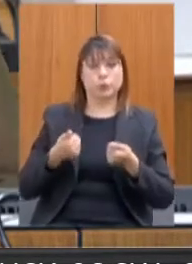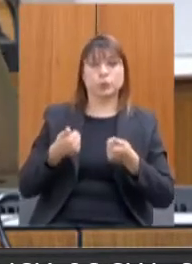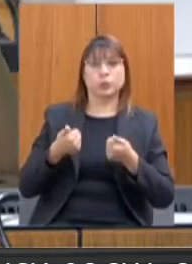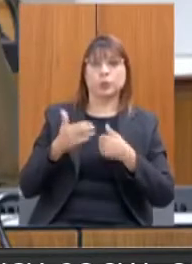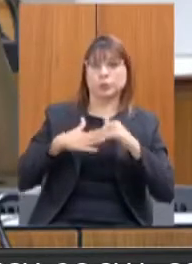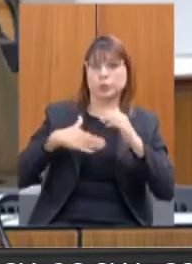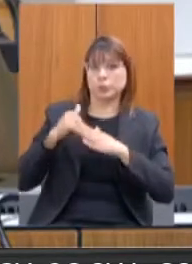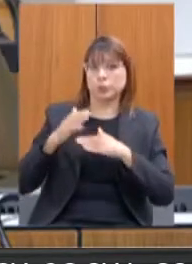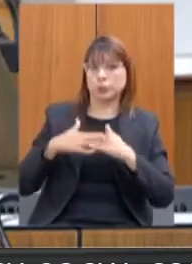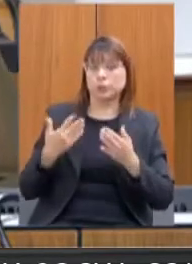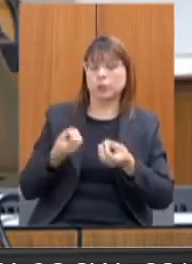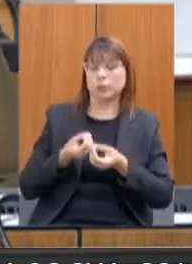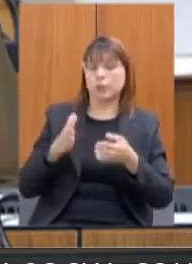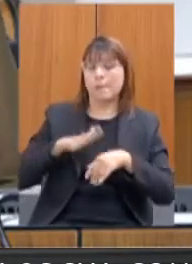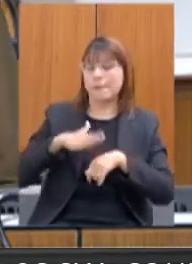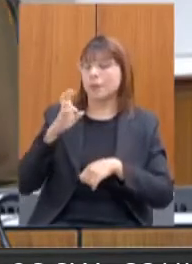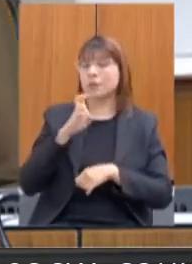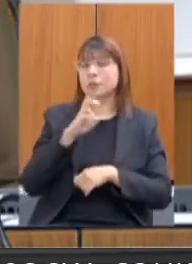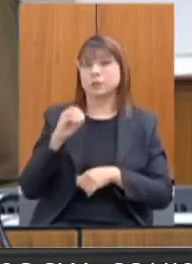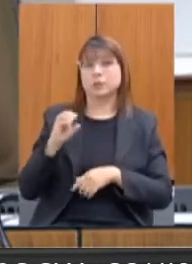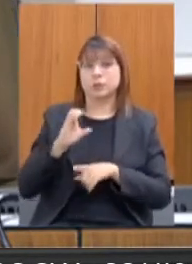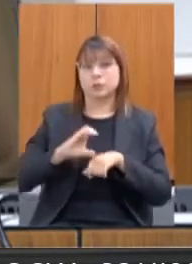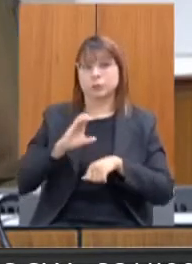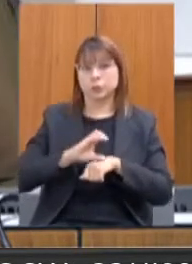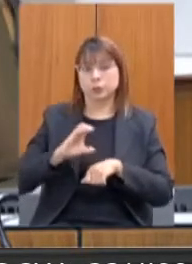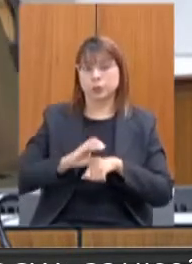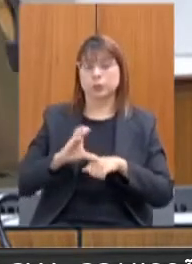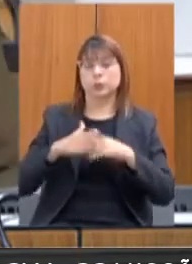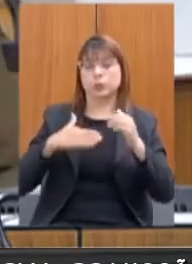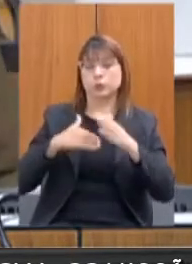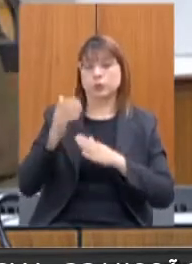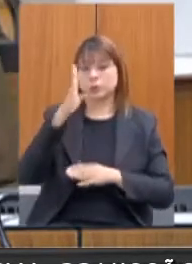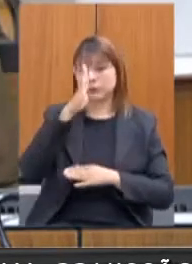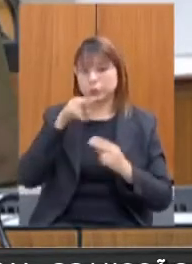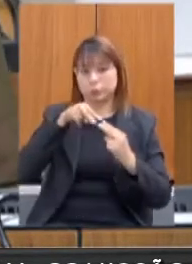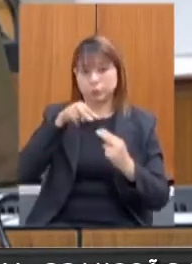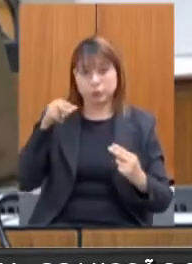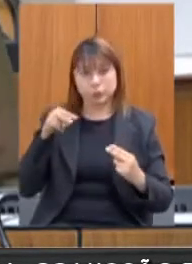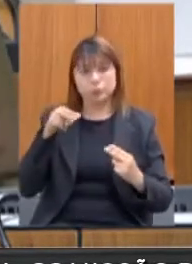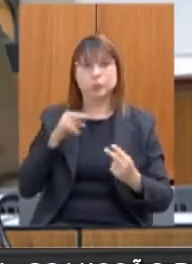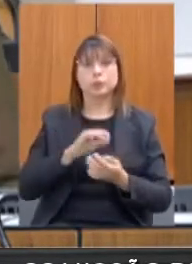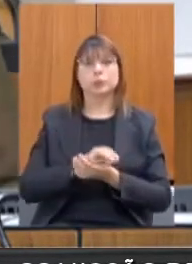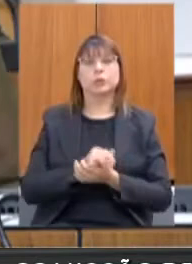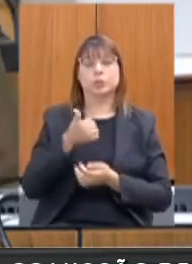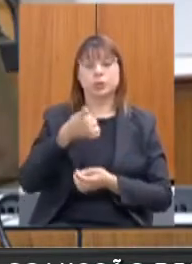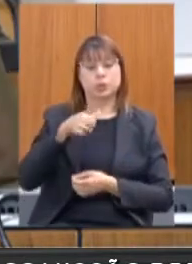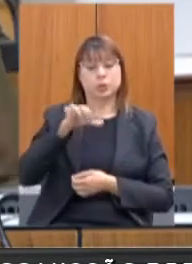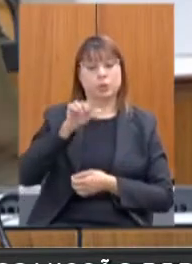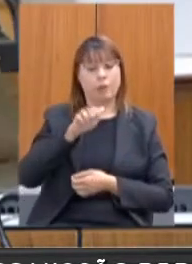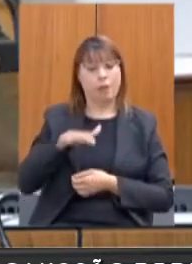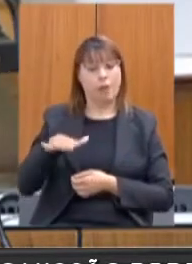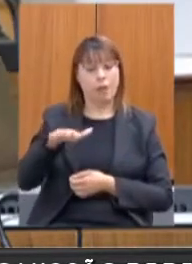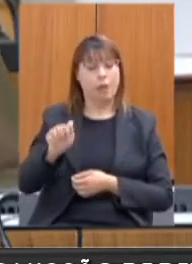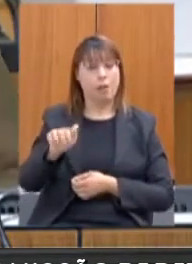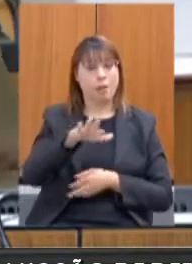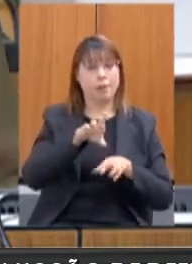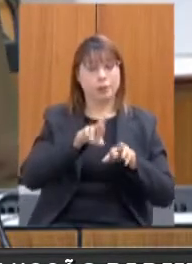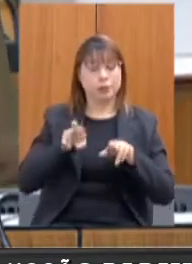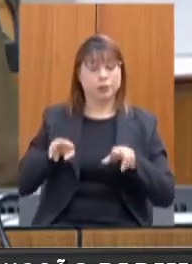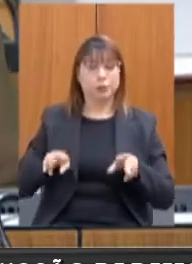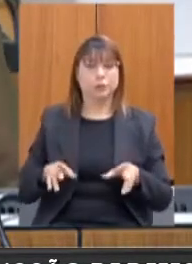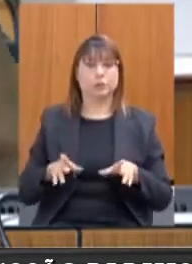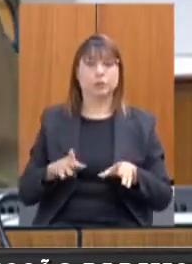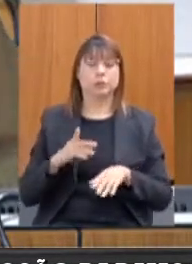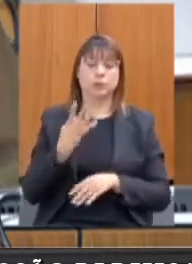mais de 550 cursos de qualificação profissional gratuitos à distância, em 19 áreas temáticas, em